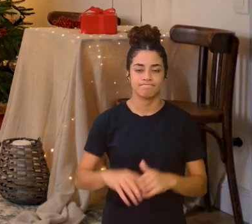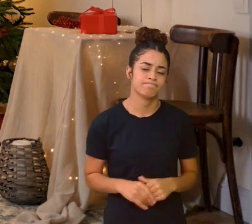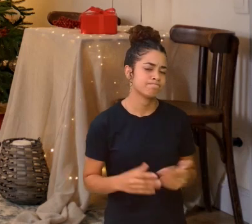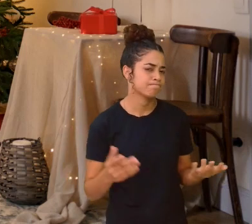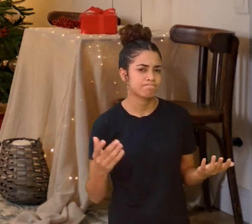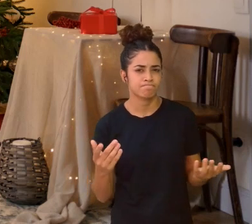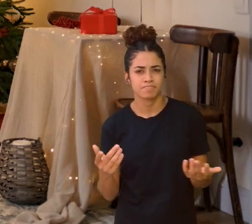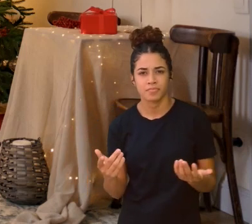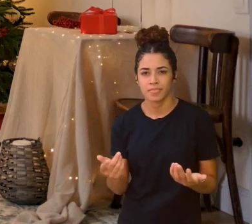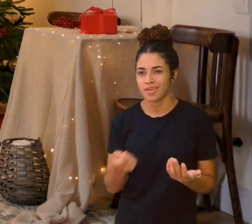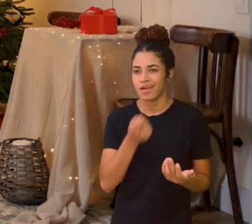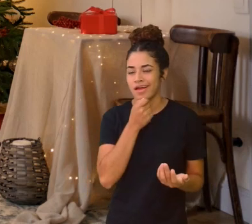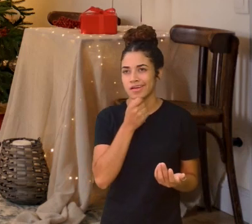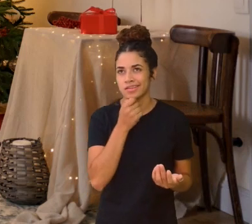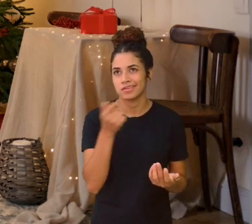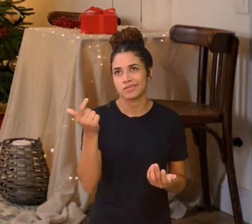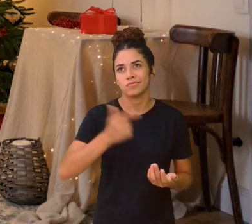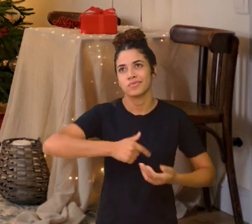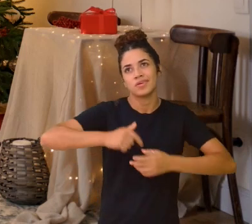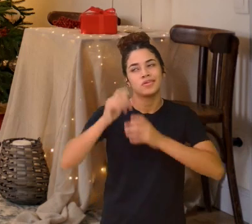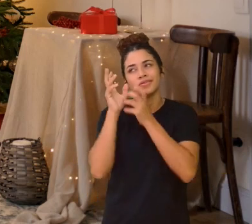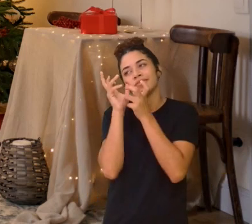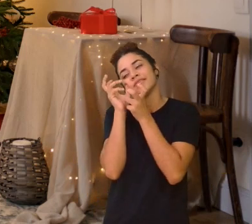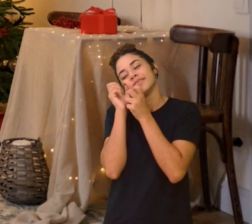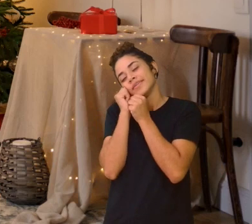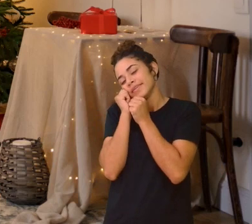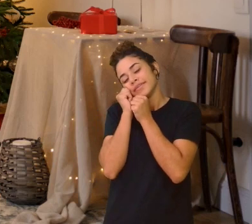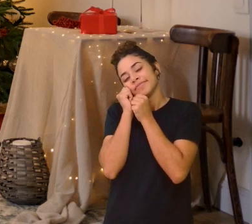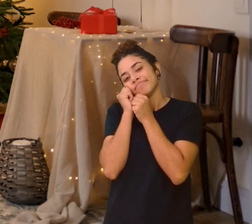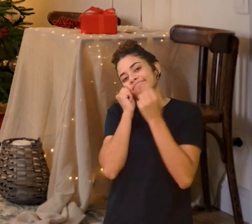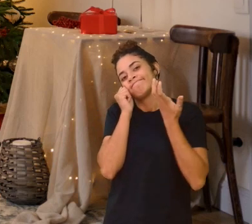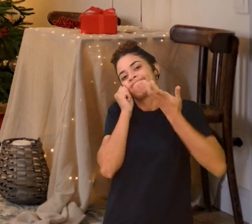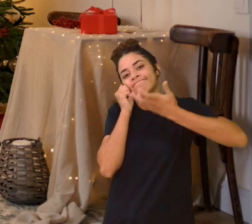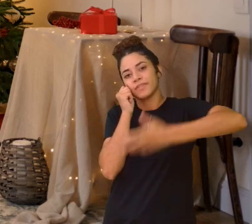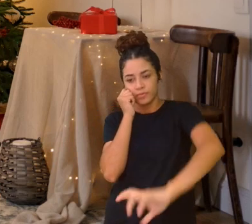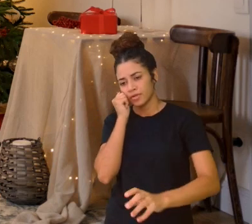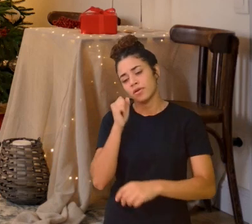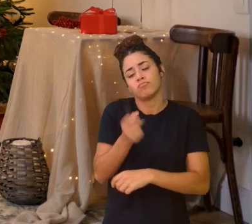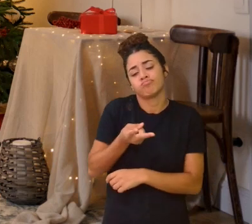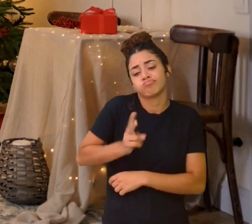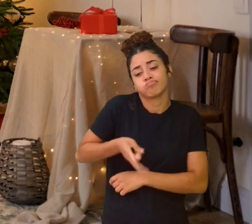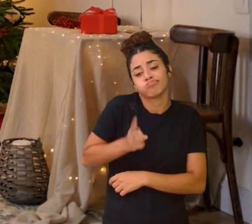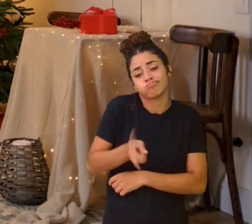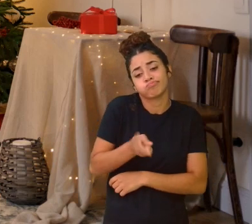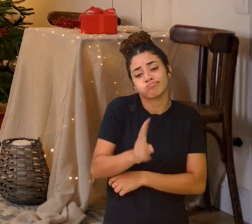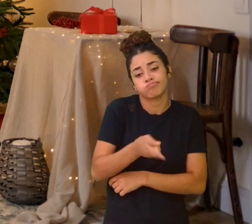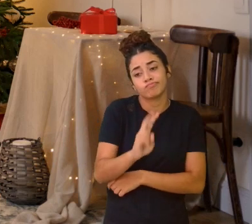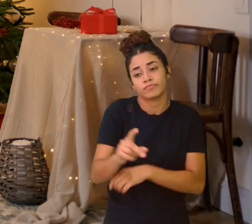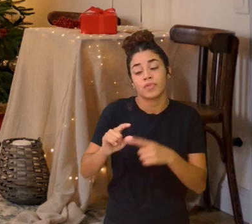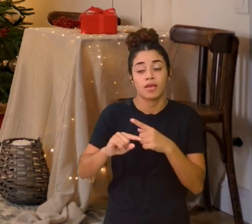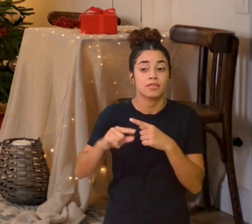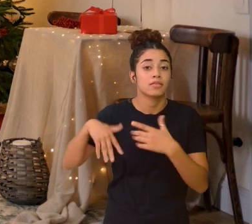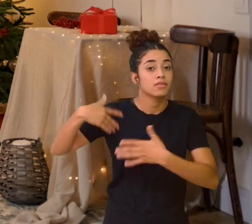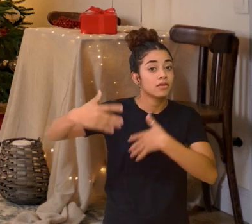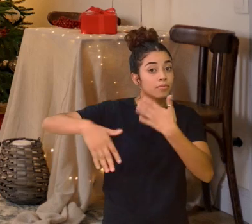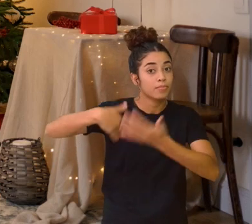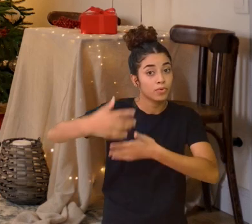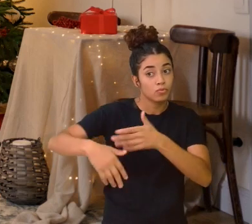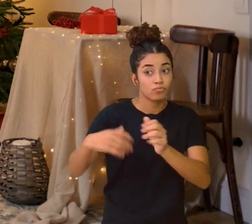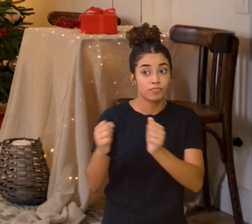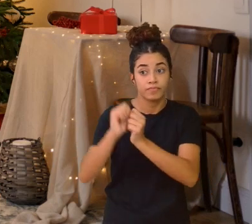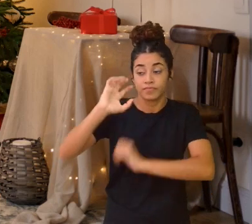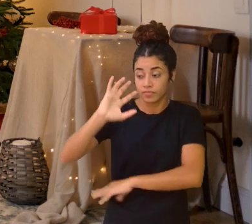não tinha sono, Clara ali permaneceu Depois junto a grande